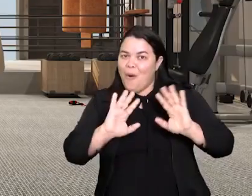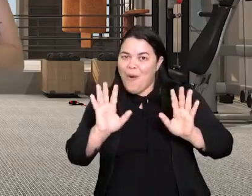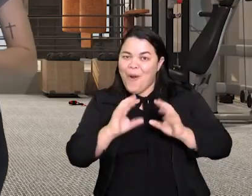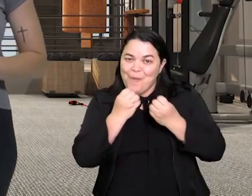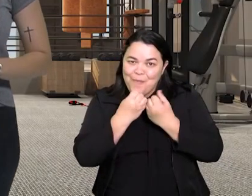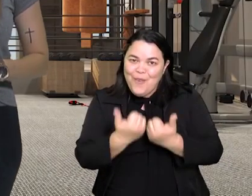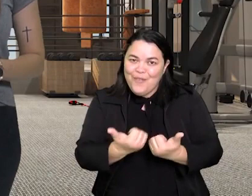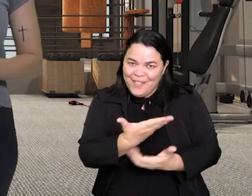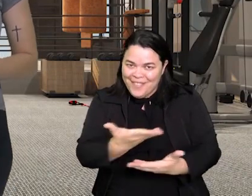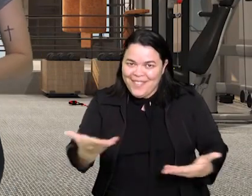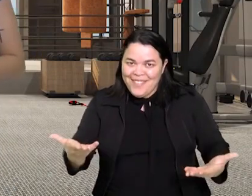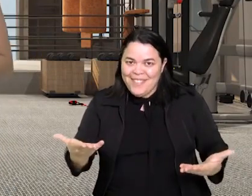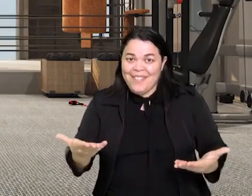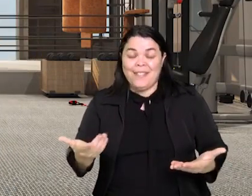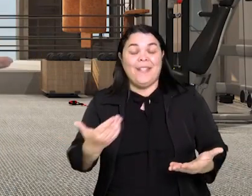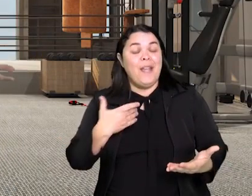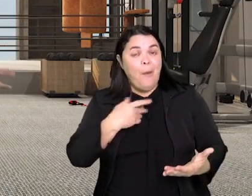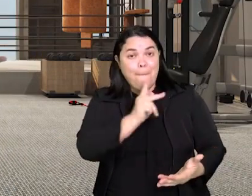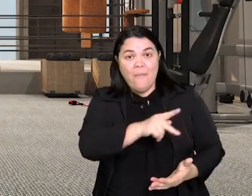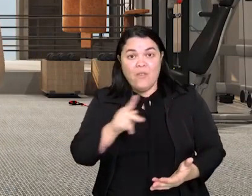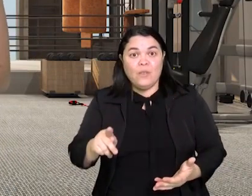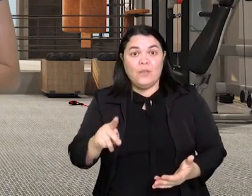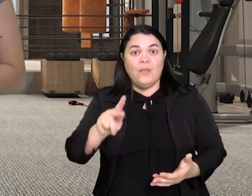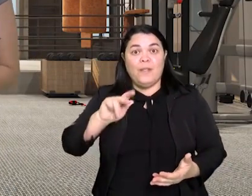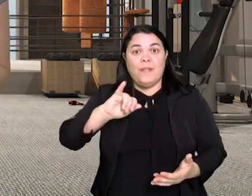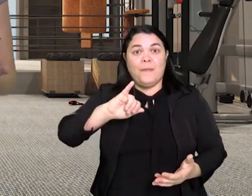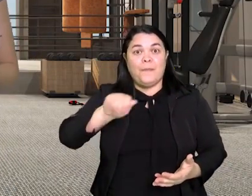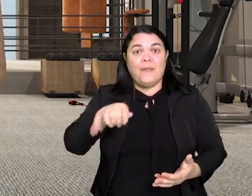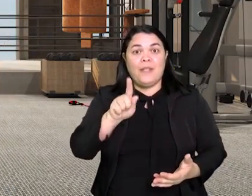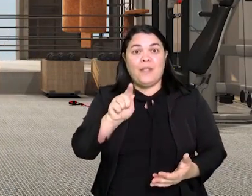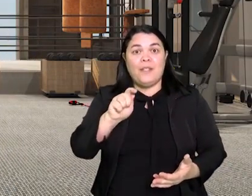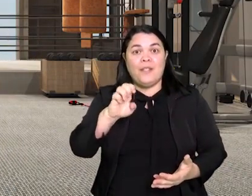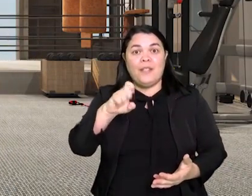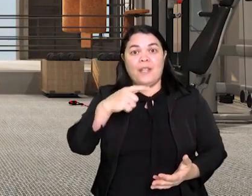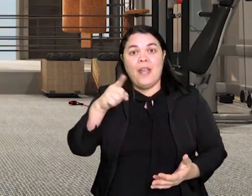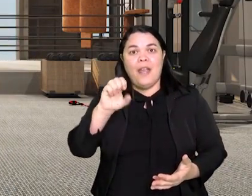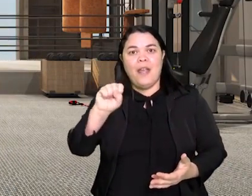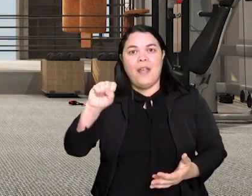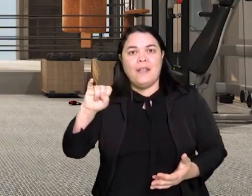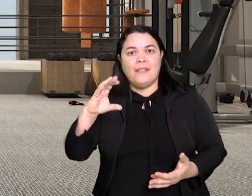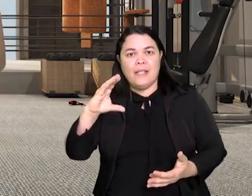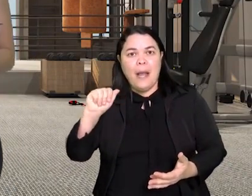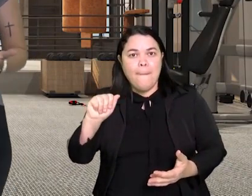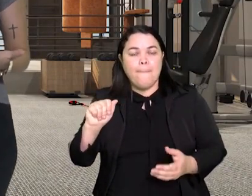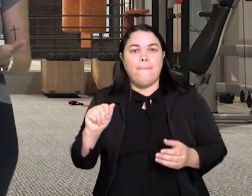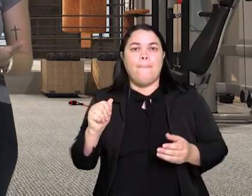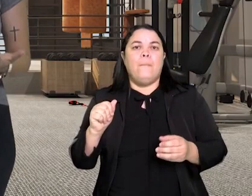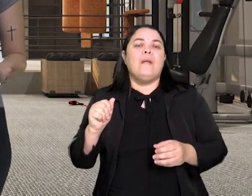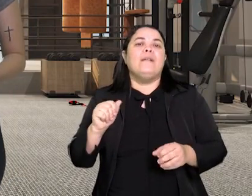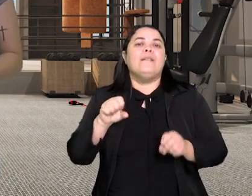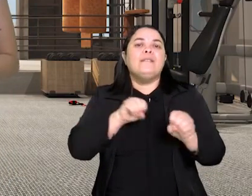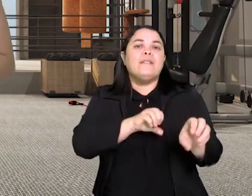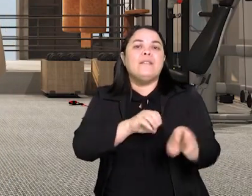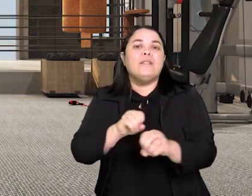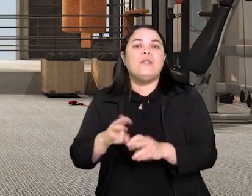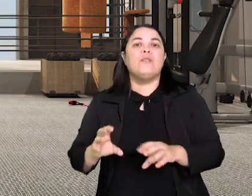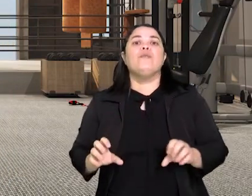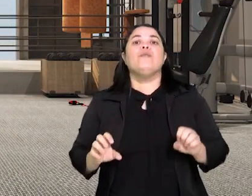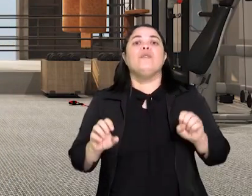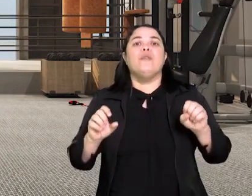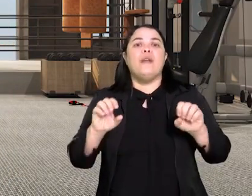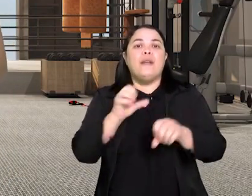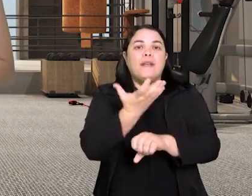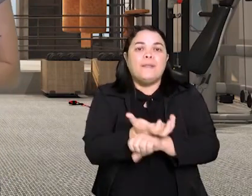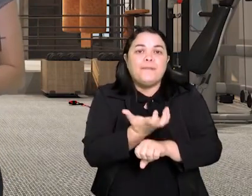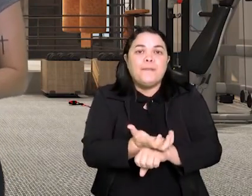Oi gente, tudo bem com vocês? Eu sou a professora Jéssica, professora de Educação Física e estou aqui para a gente dar continuidade ao